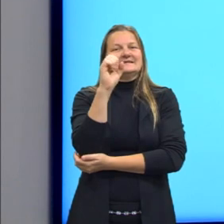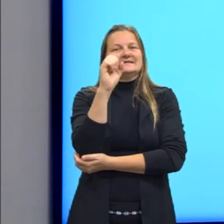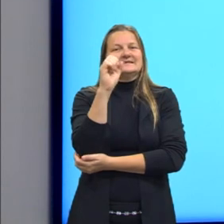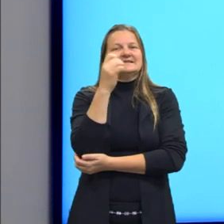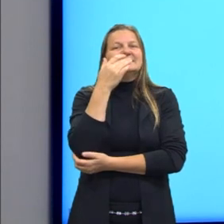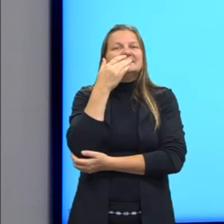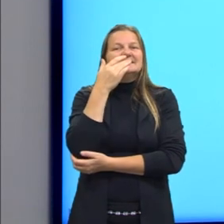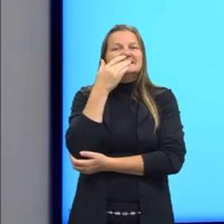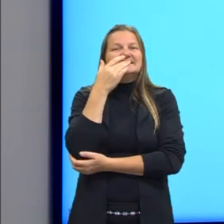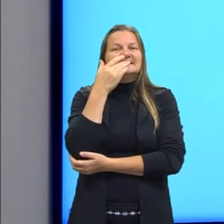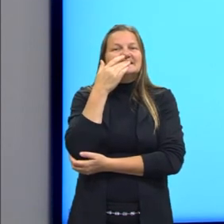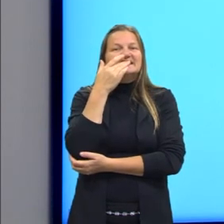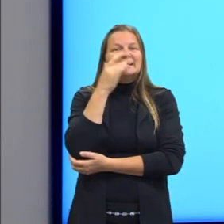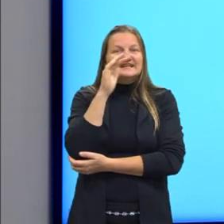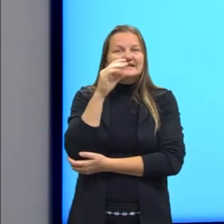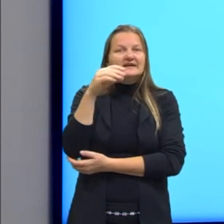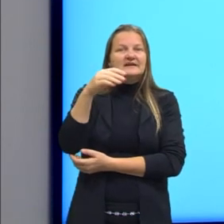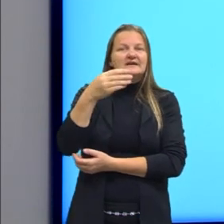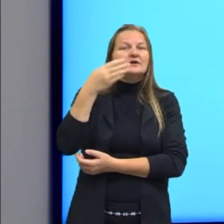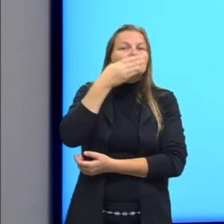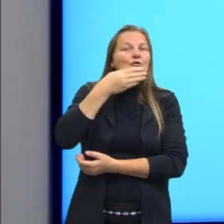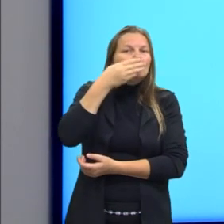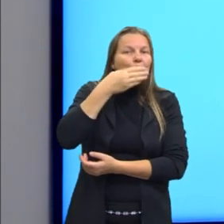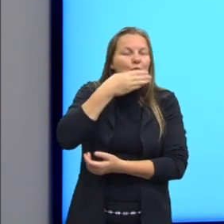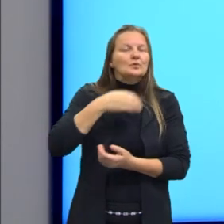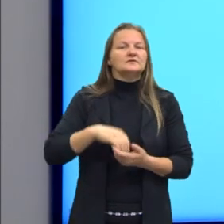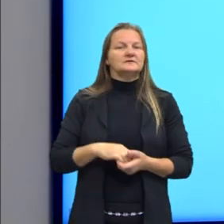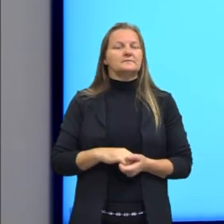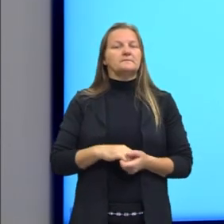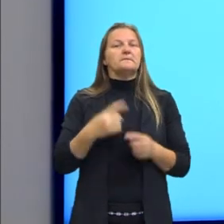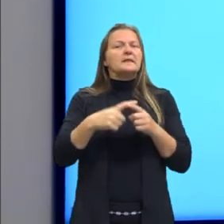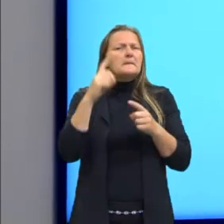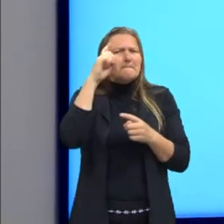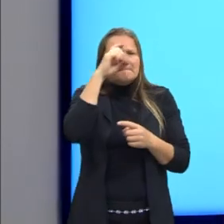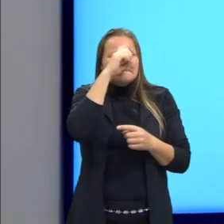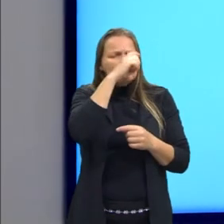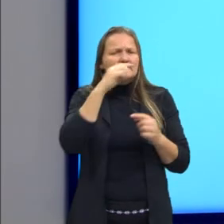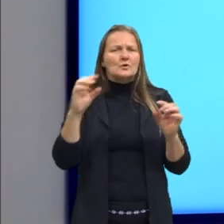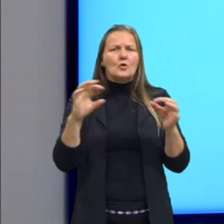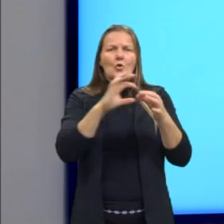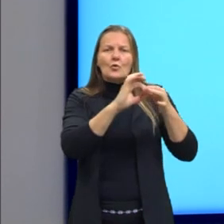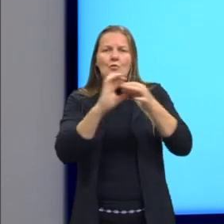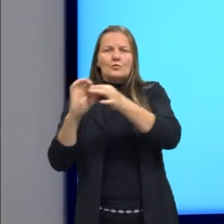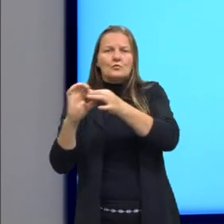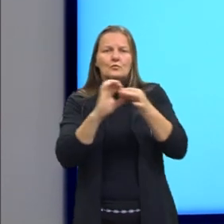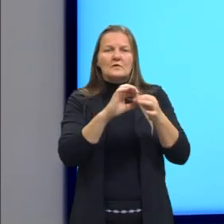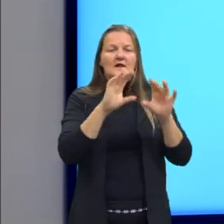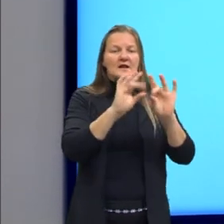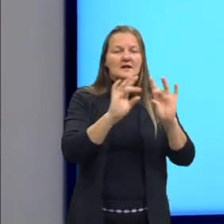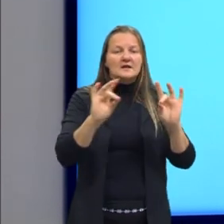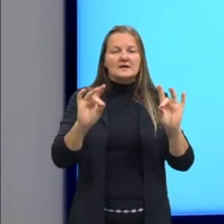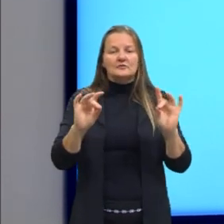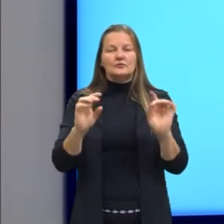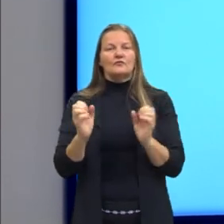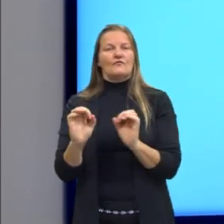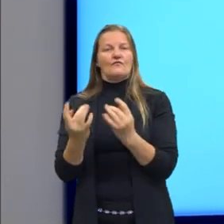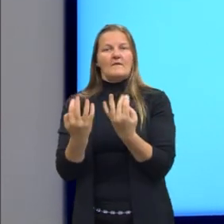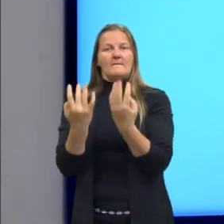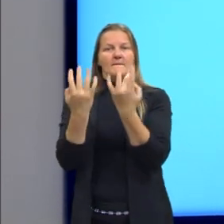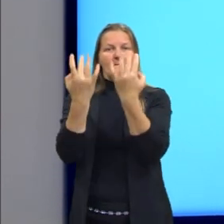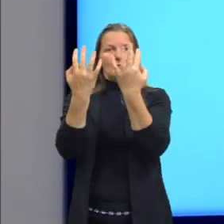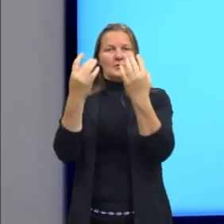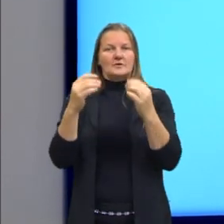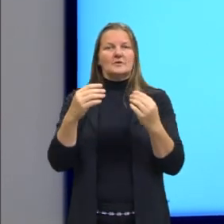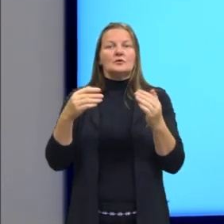a interação das moléculas da água, dificultando a sua passagem da água líquida para a água a vapor, né?